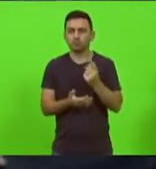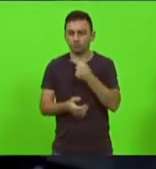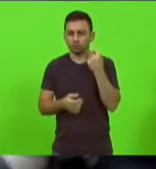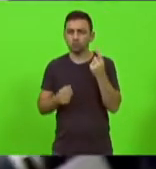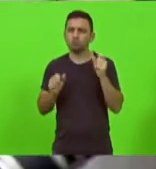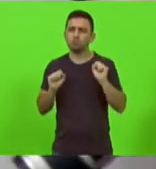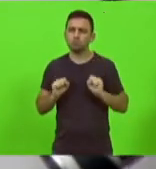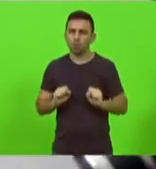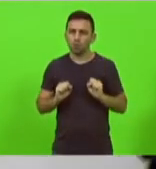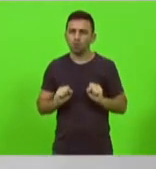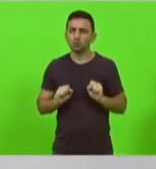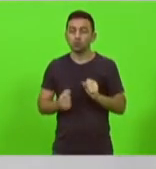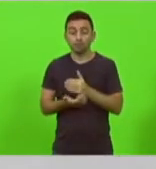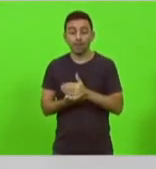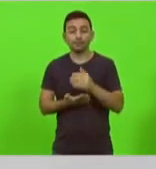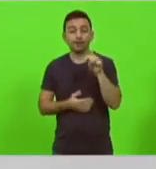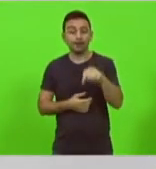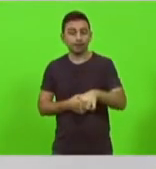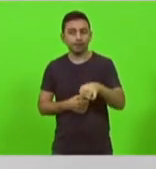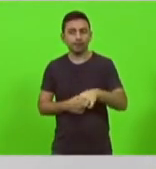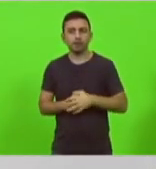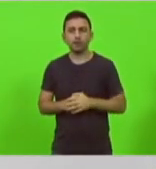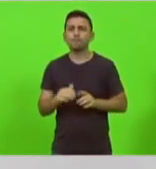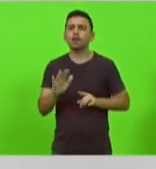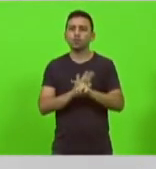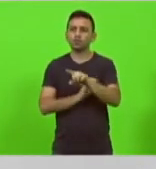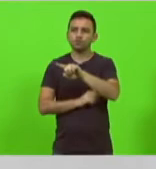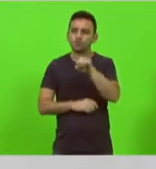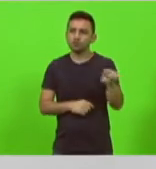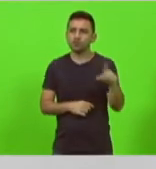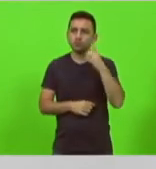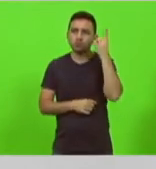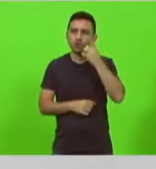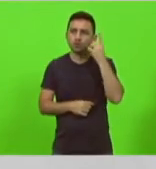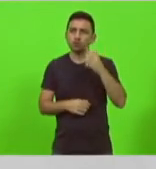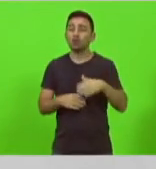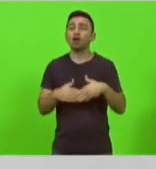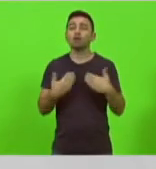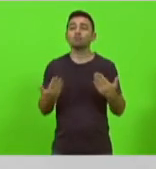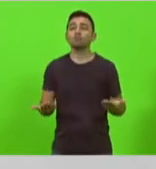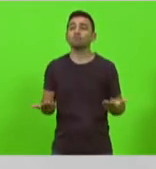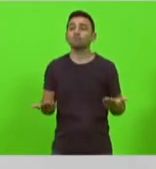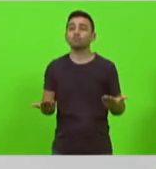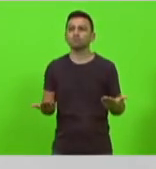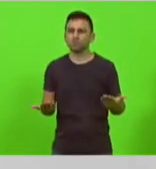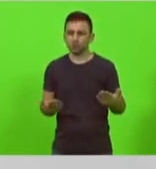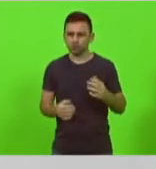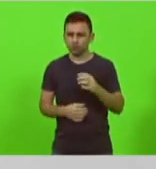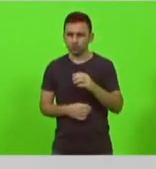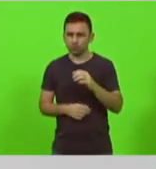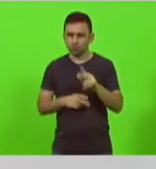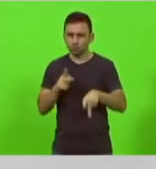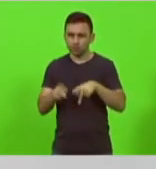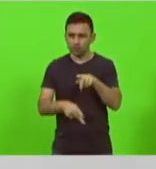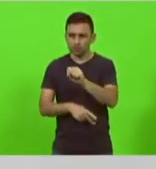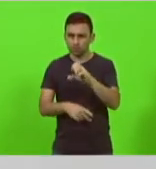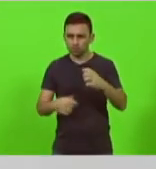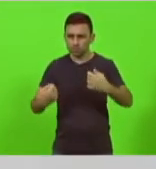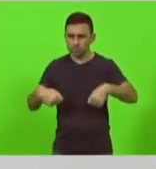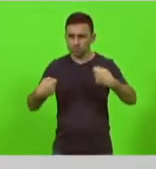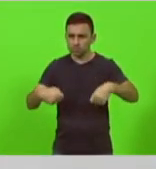então eu quero deixar uma pergunta a todos os deputados e aí? os catarinenses estão precisando de vocês